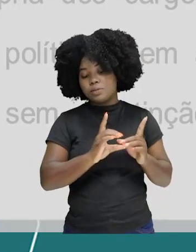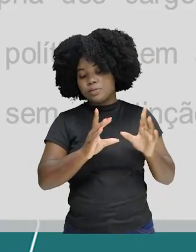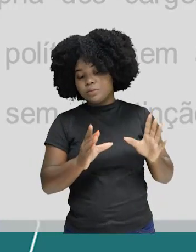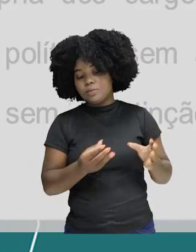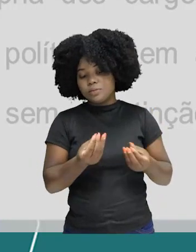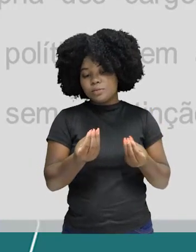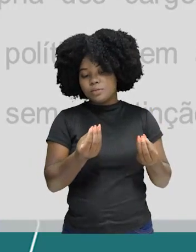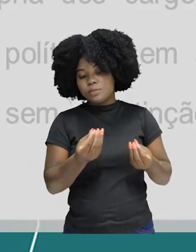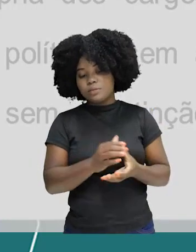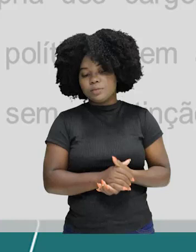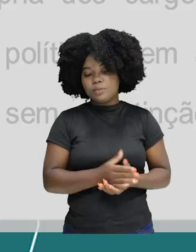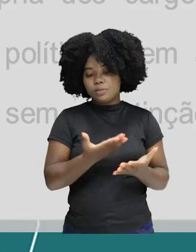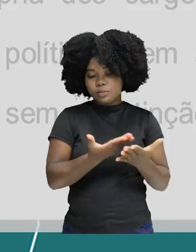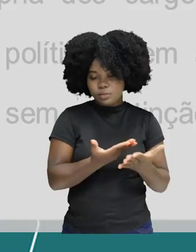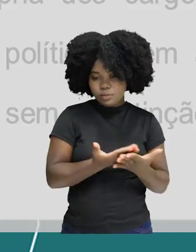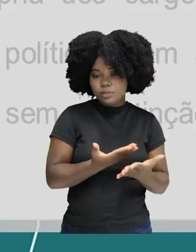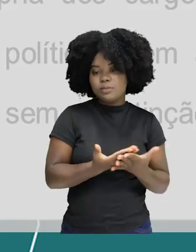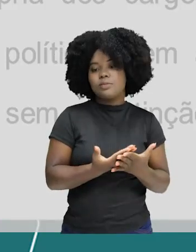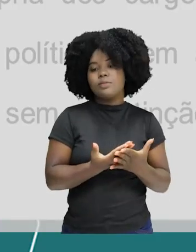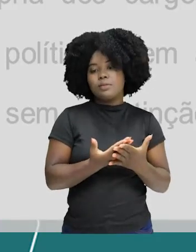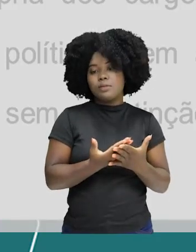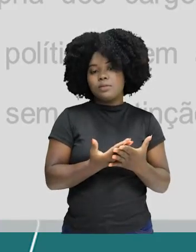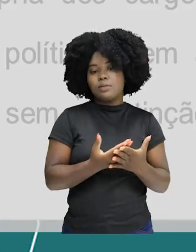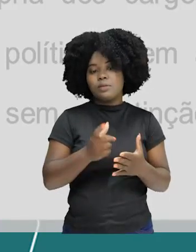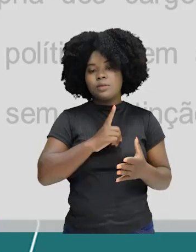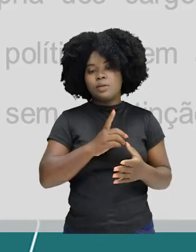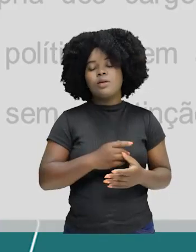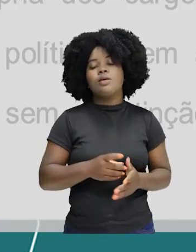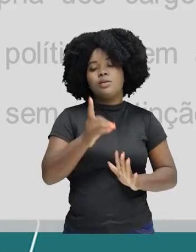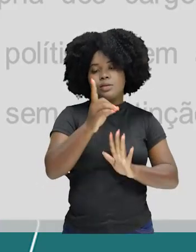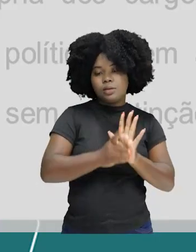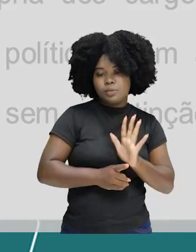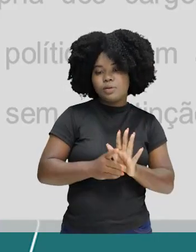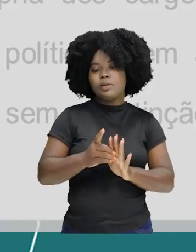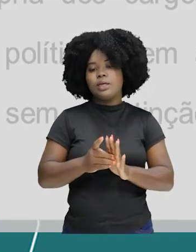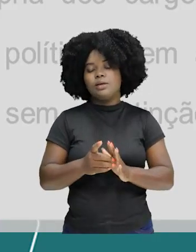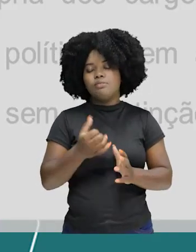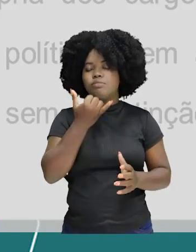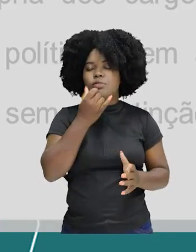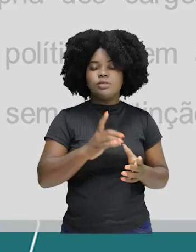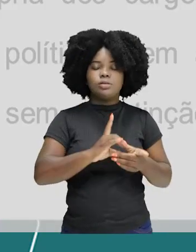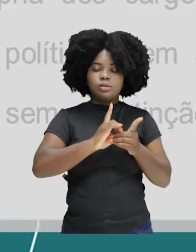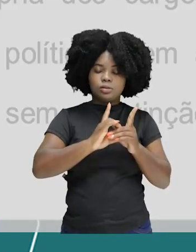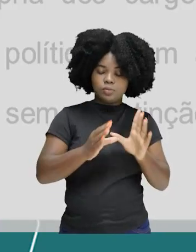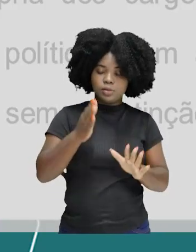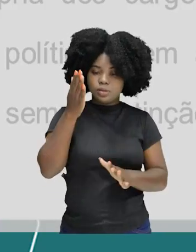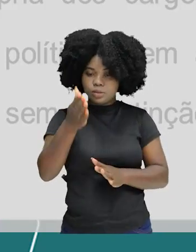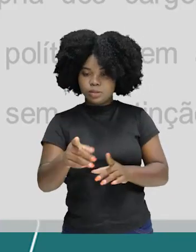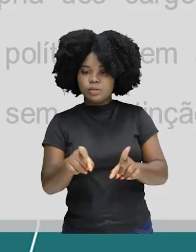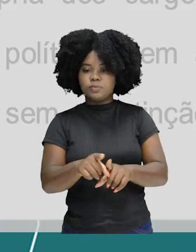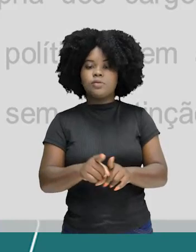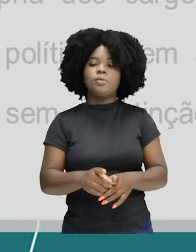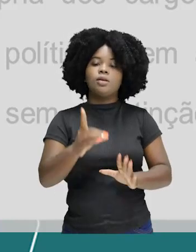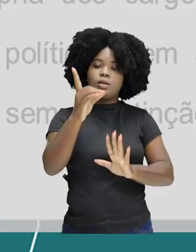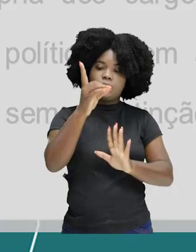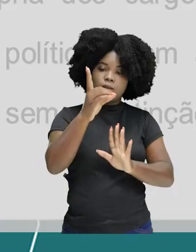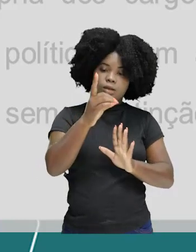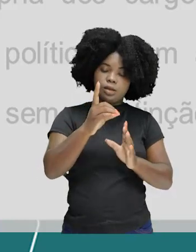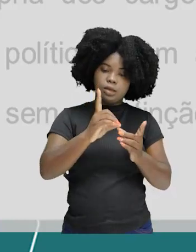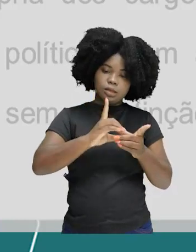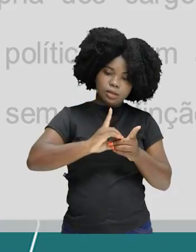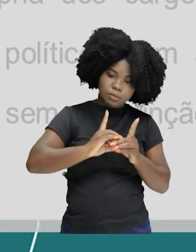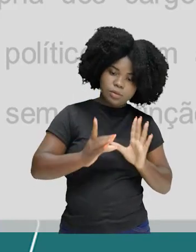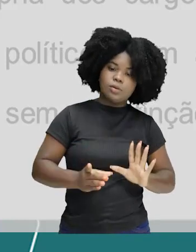como nós temos na nossa aula. A democracia direta, a democracia representativa, a democracia participativa, que é uma